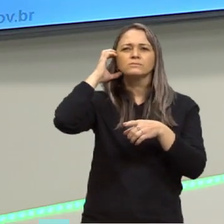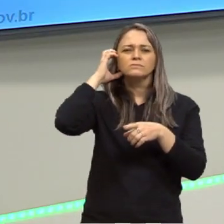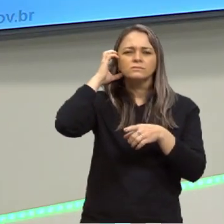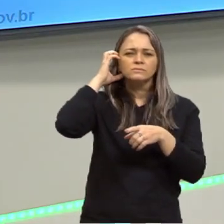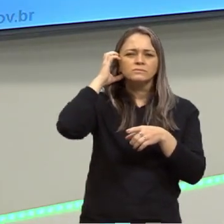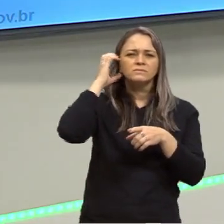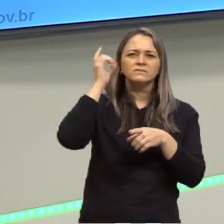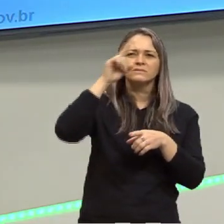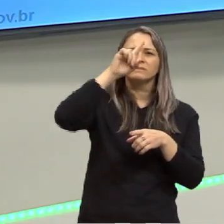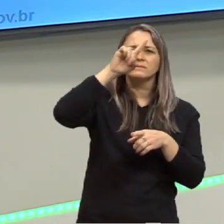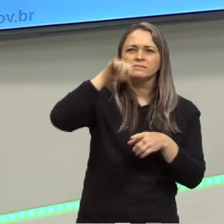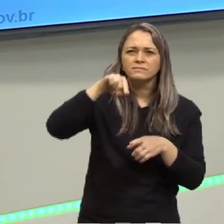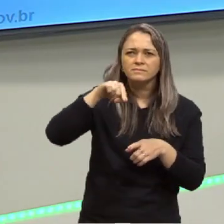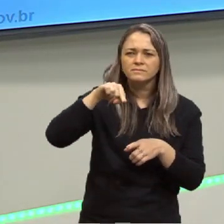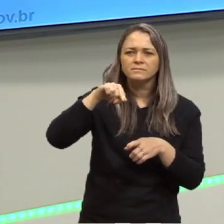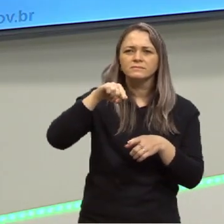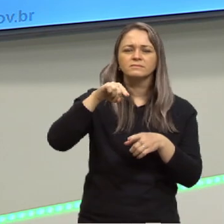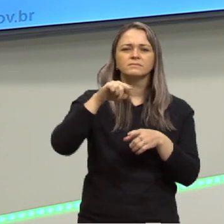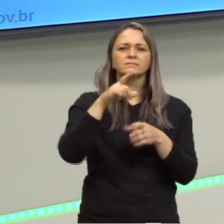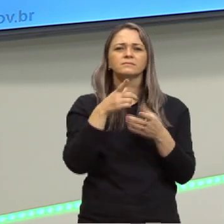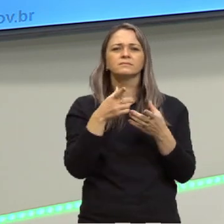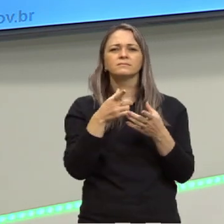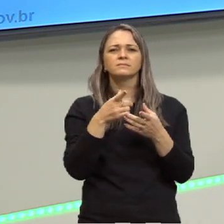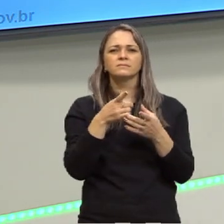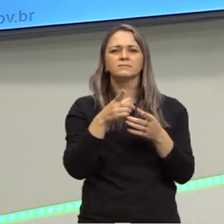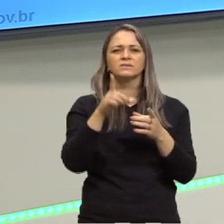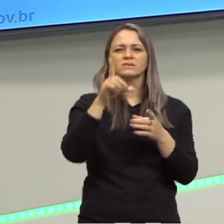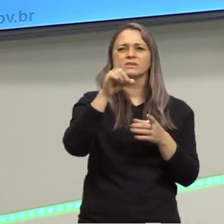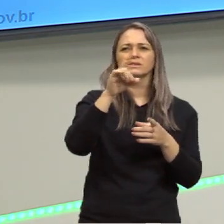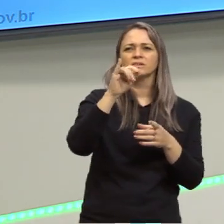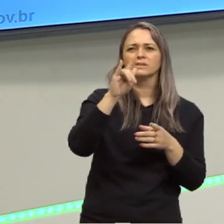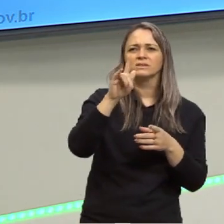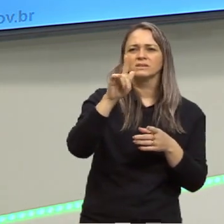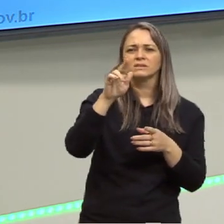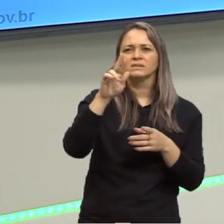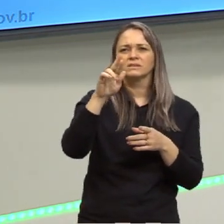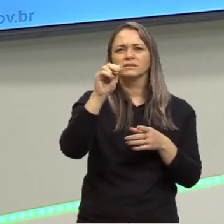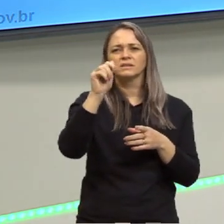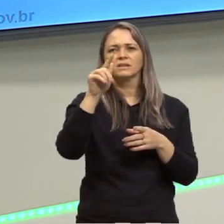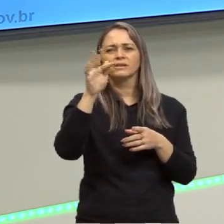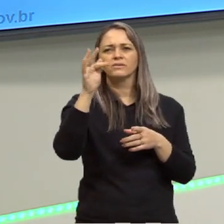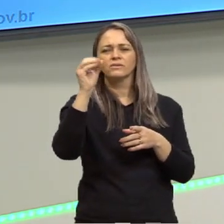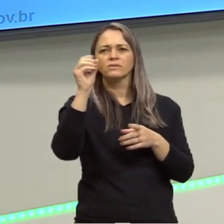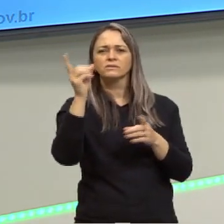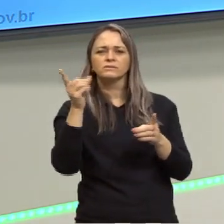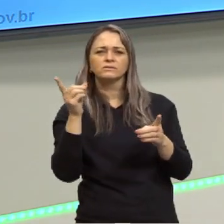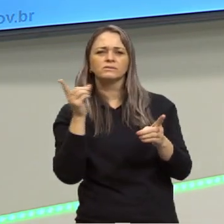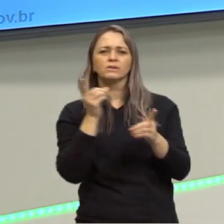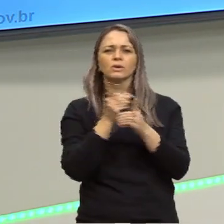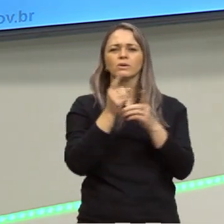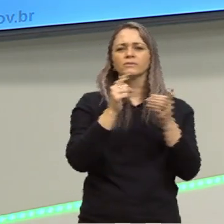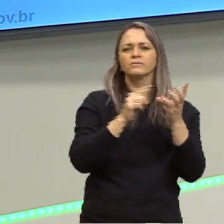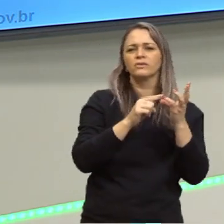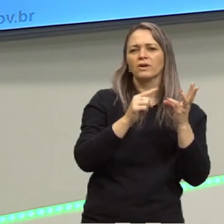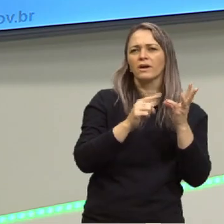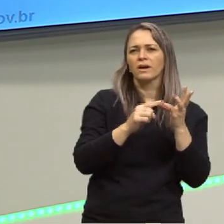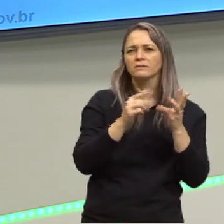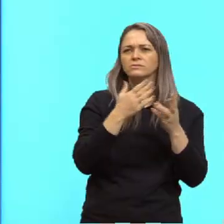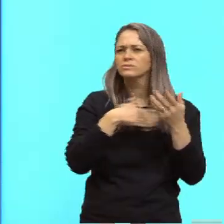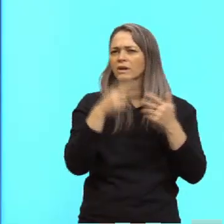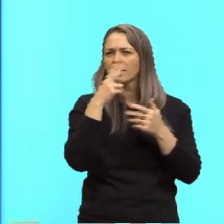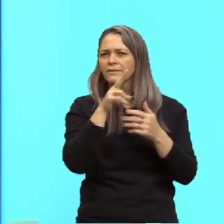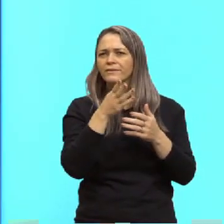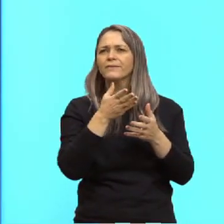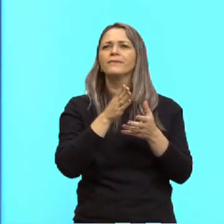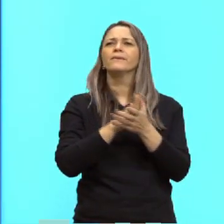acentuação, nesses dígrafos, nos encontros vocálicos, tudo isso que a gente já viu. Eu posso